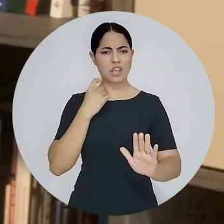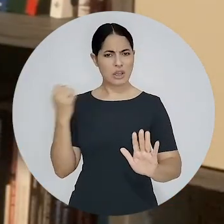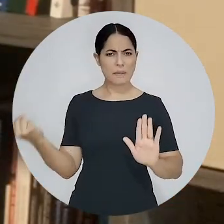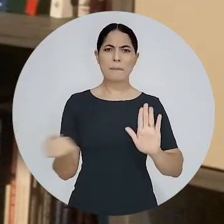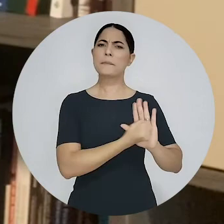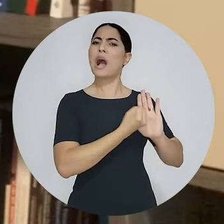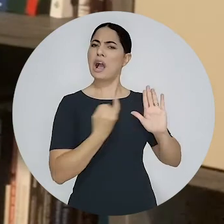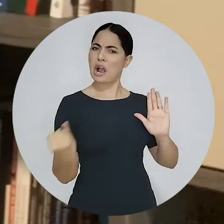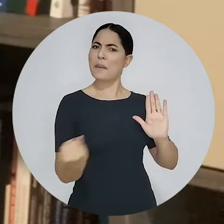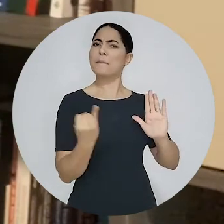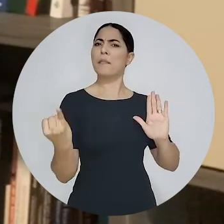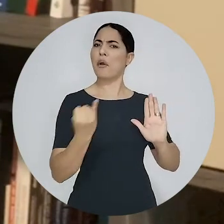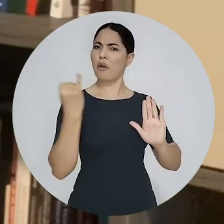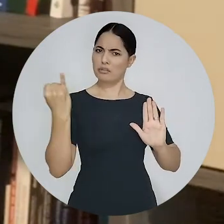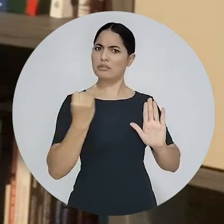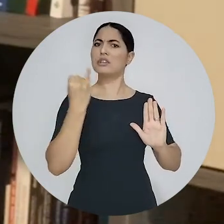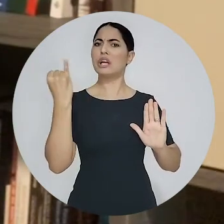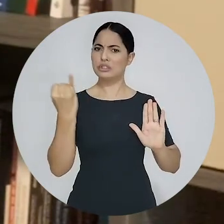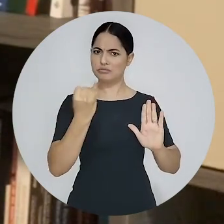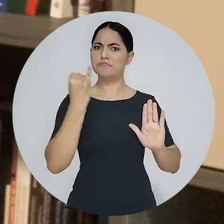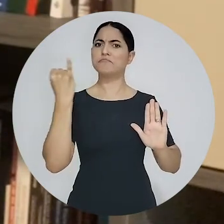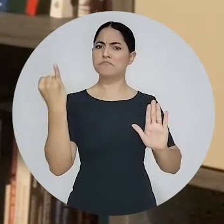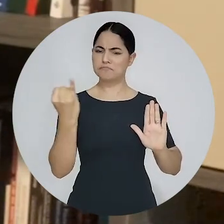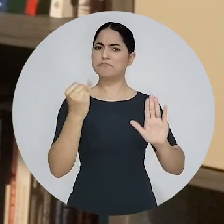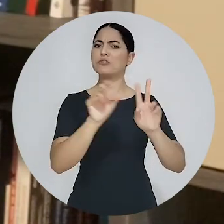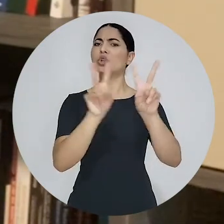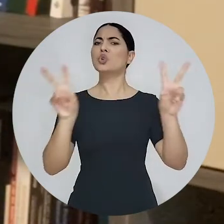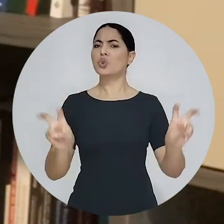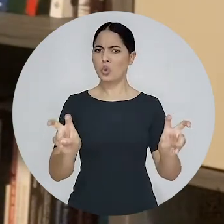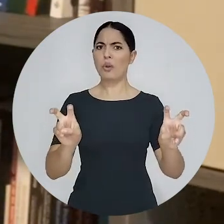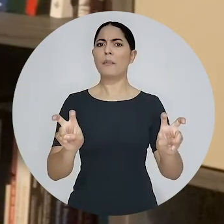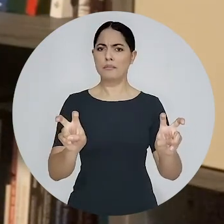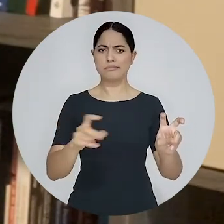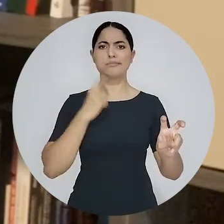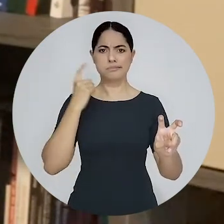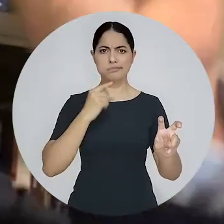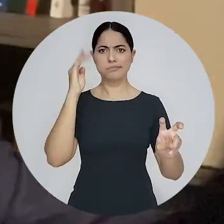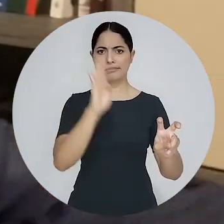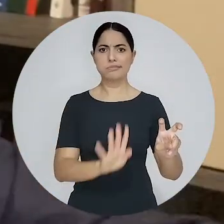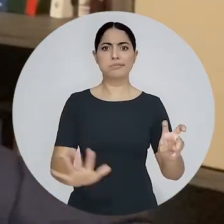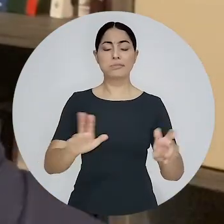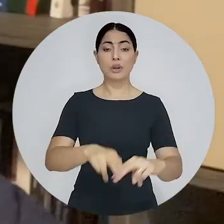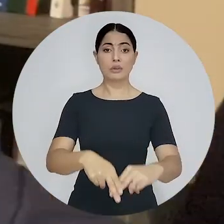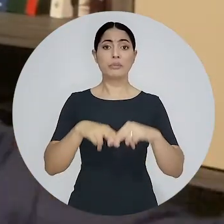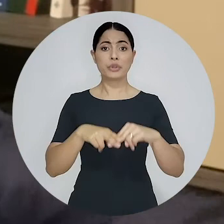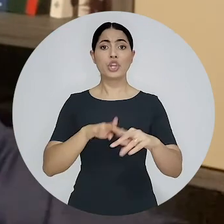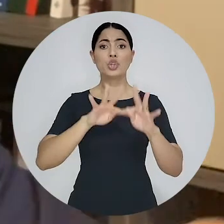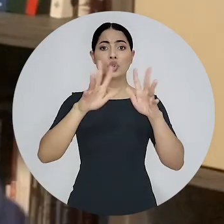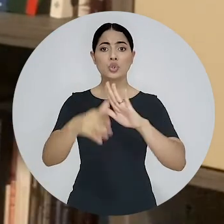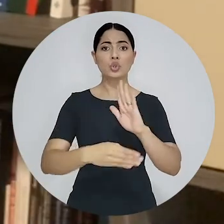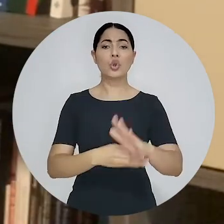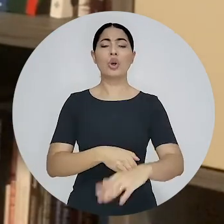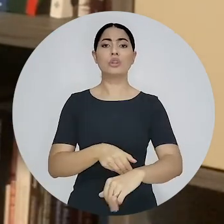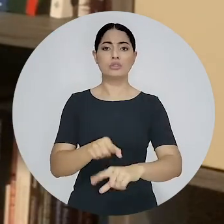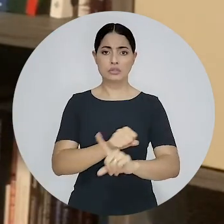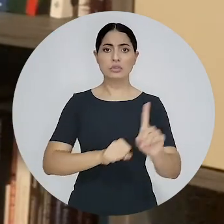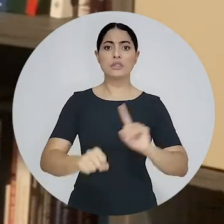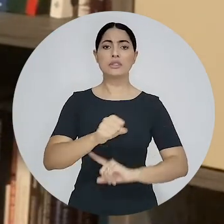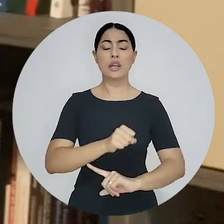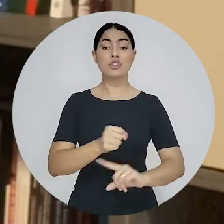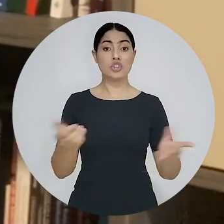bandeira extremamente importante para a ordem dos advogados do Brasil, porque o é para toda a sociedade e para a cidadania.